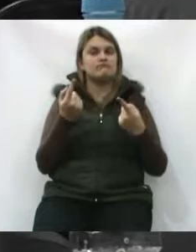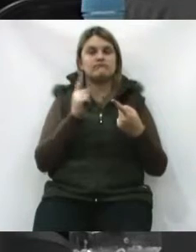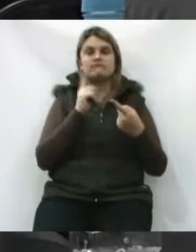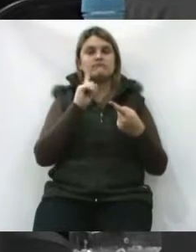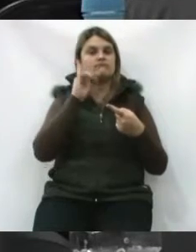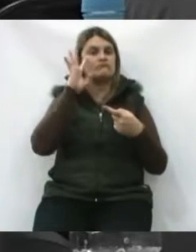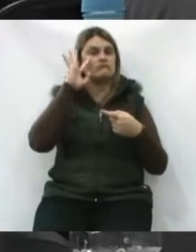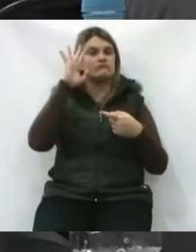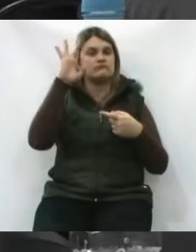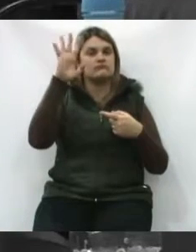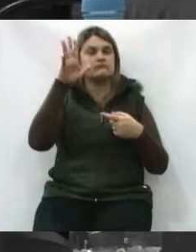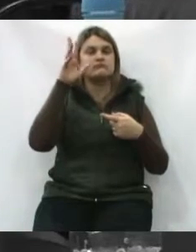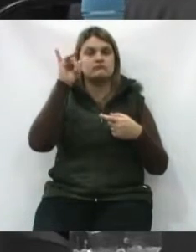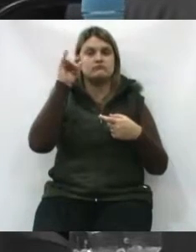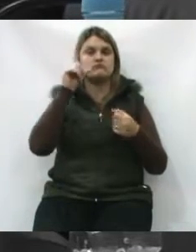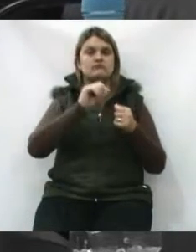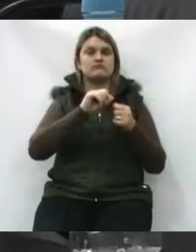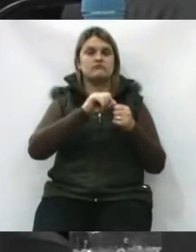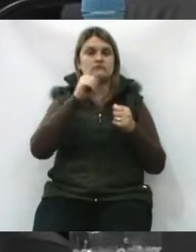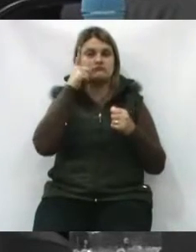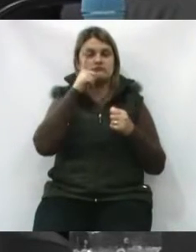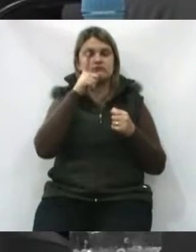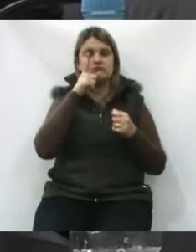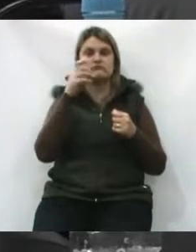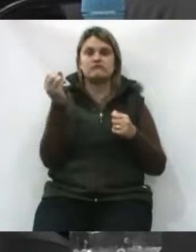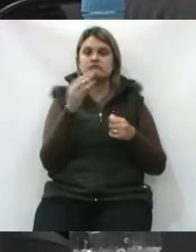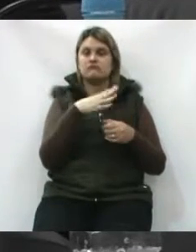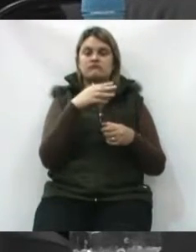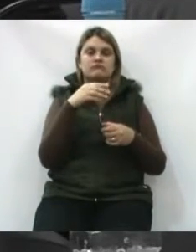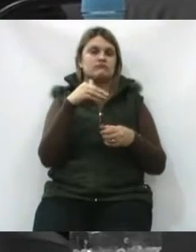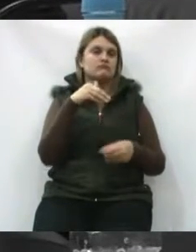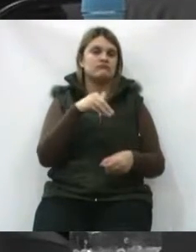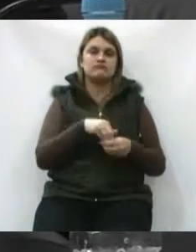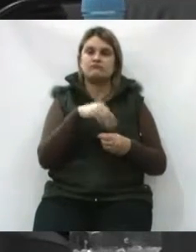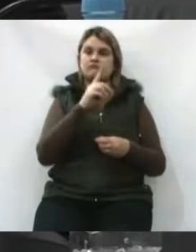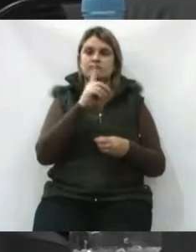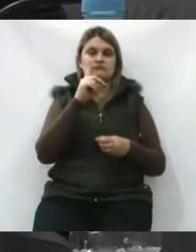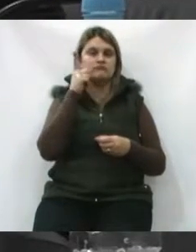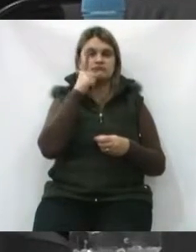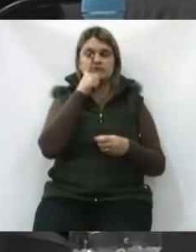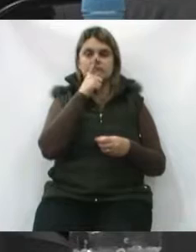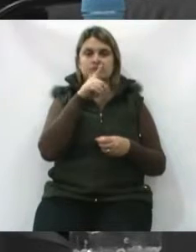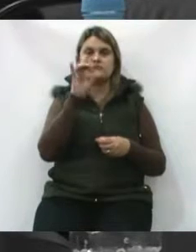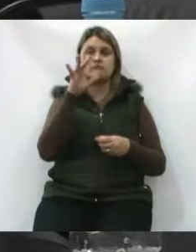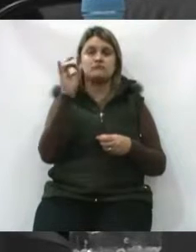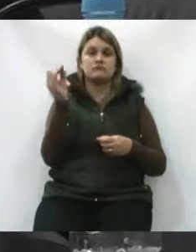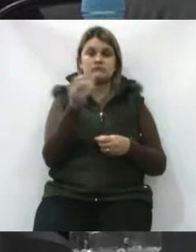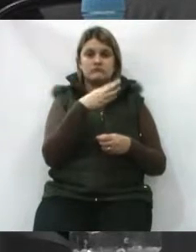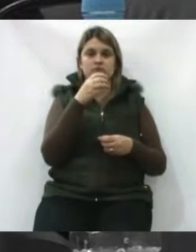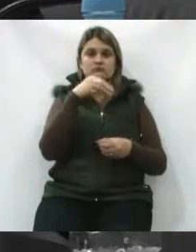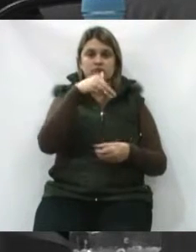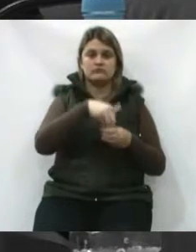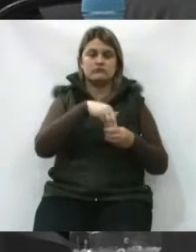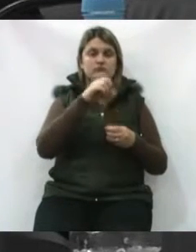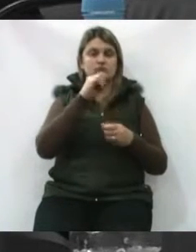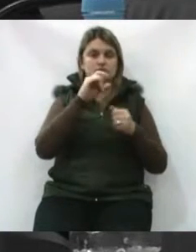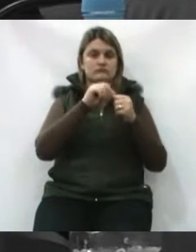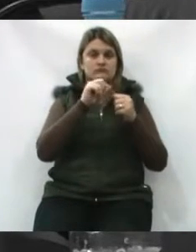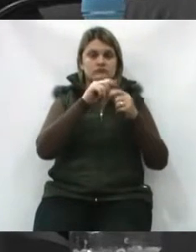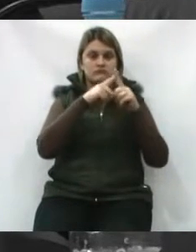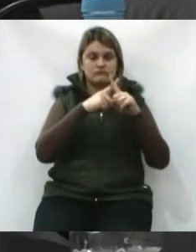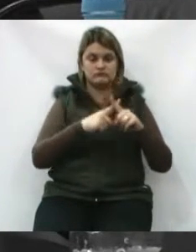não imaginem que isso vai gerar novas eleições, que não vai. Só vai gerar novas eleições se ocorrer